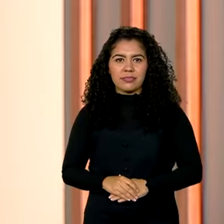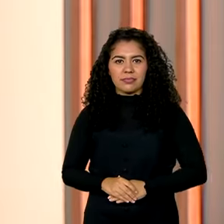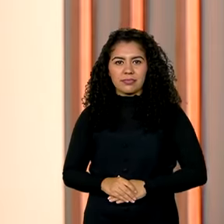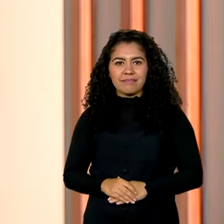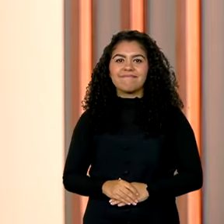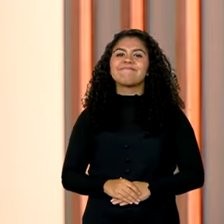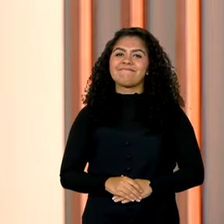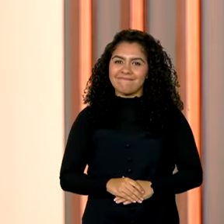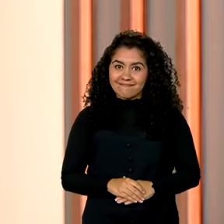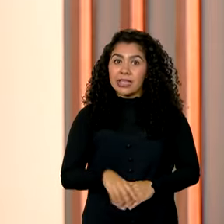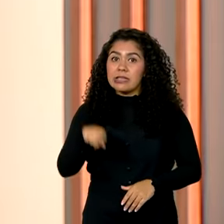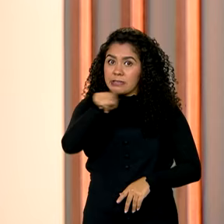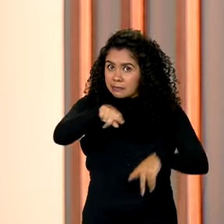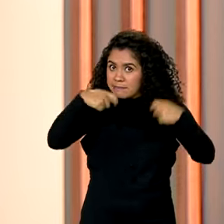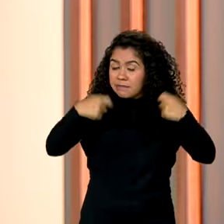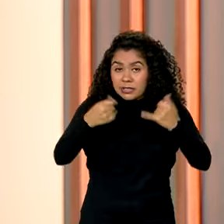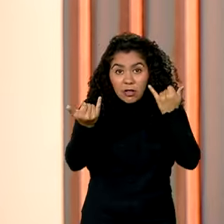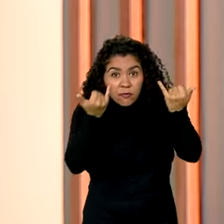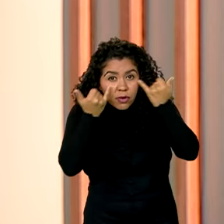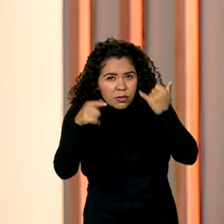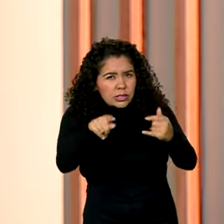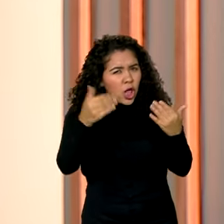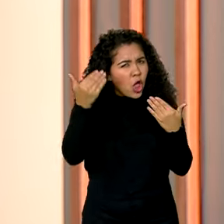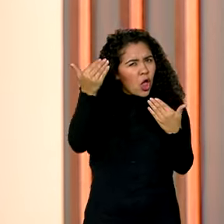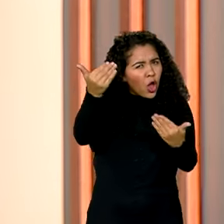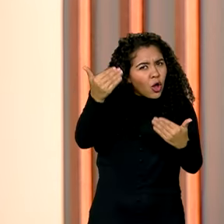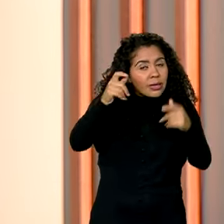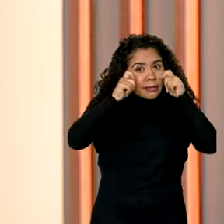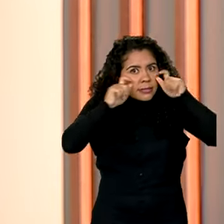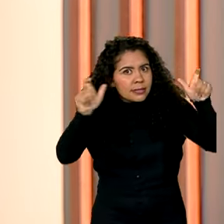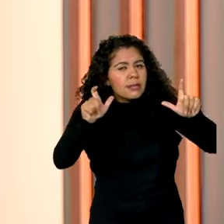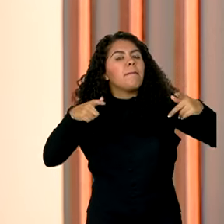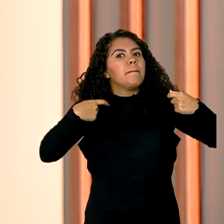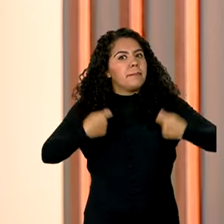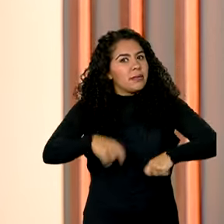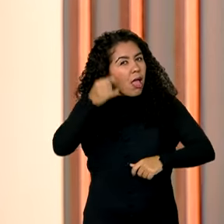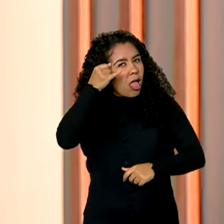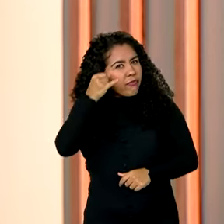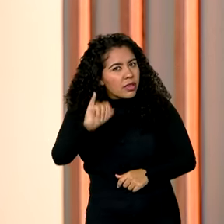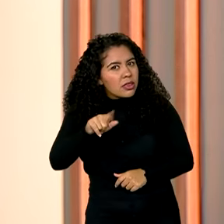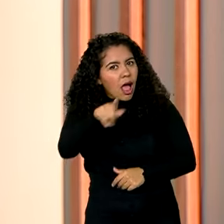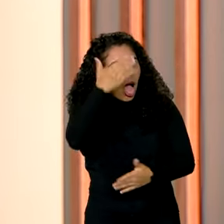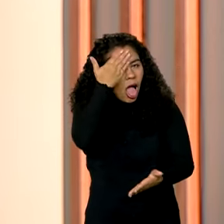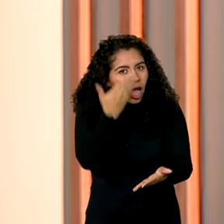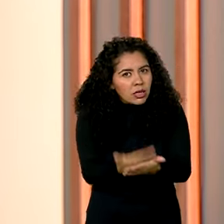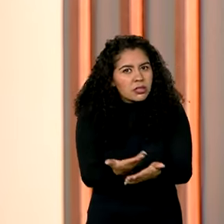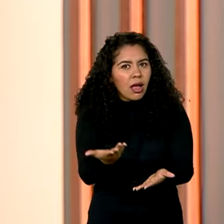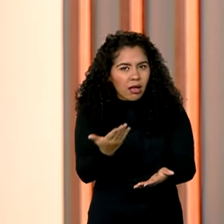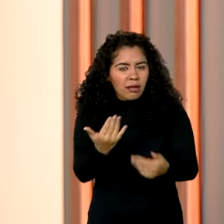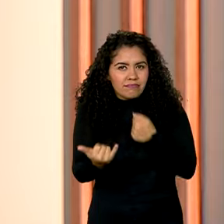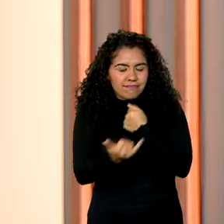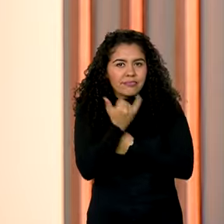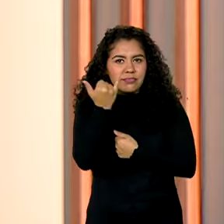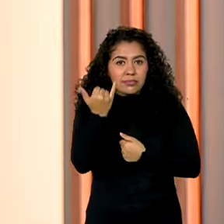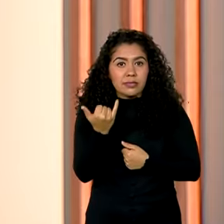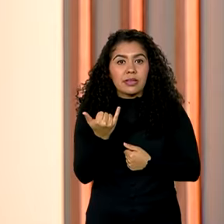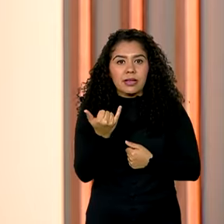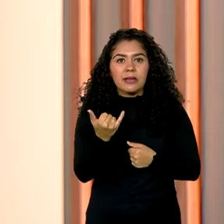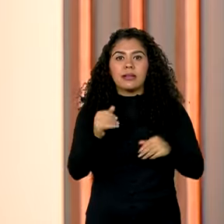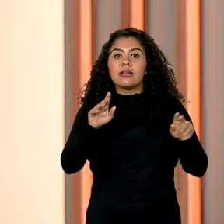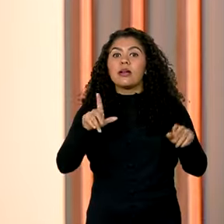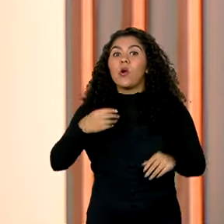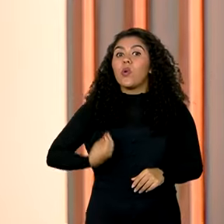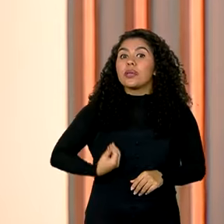Isso aí, se informe em fontes confiáveis, fique atento para não cair em armadilhas. O que ainda está em vigor é o